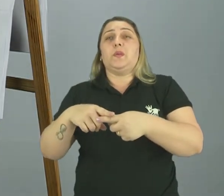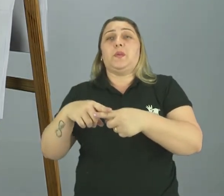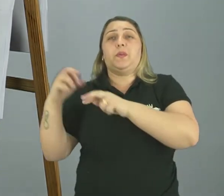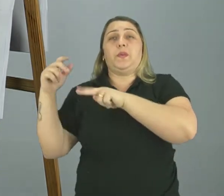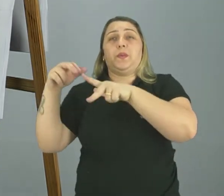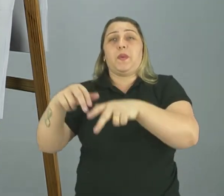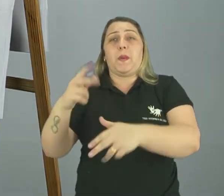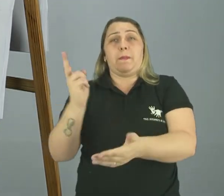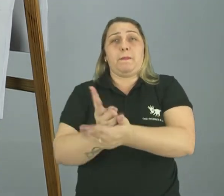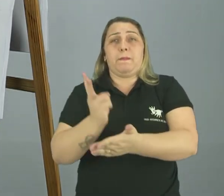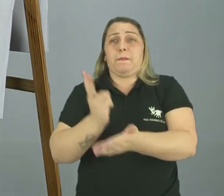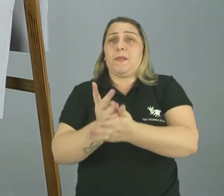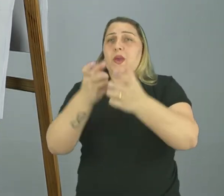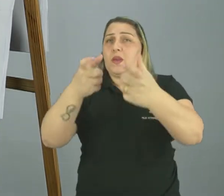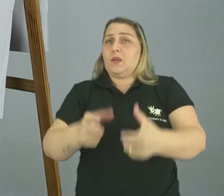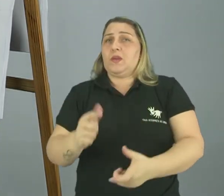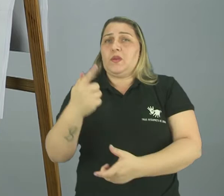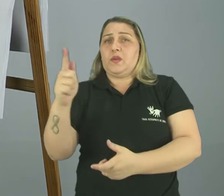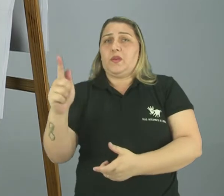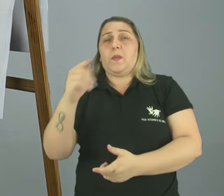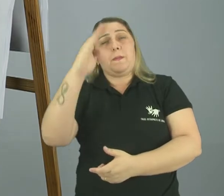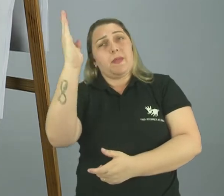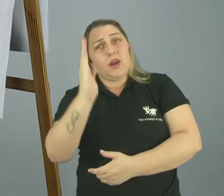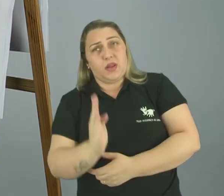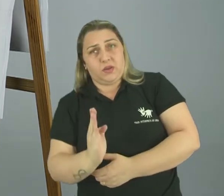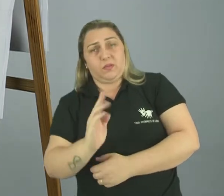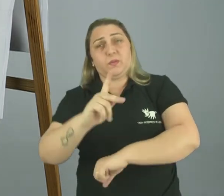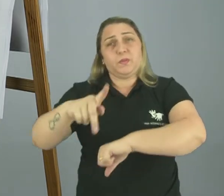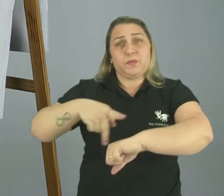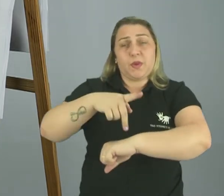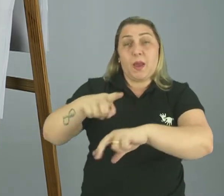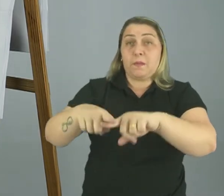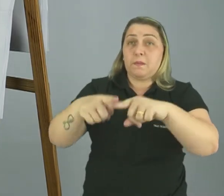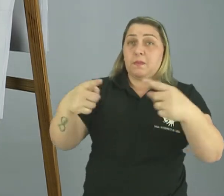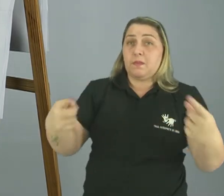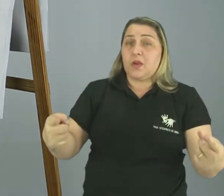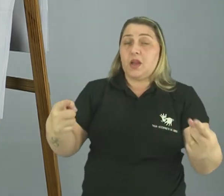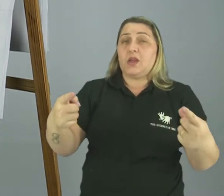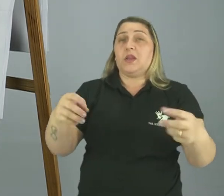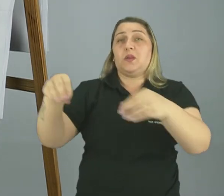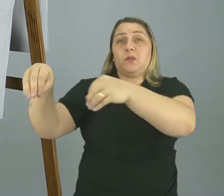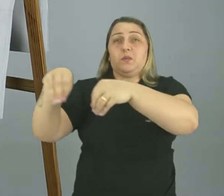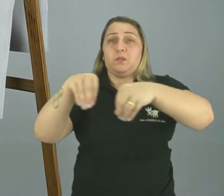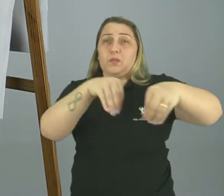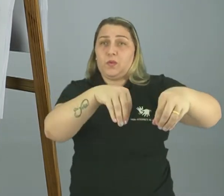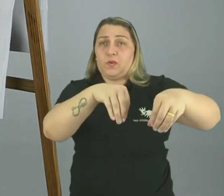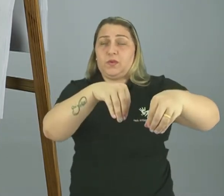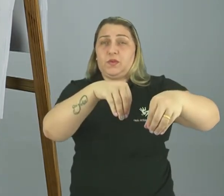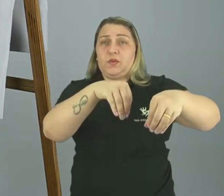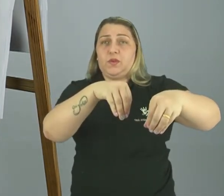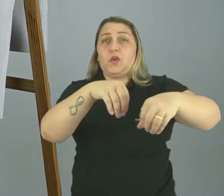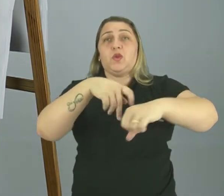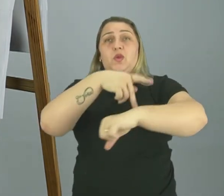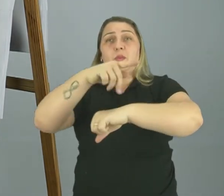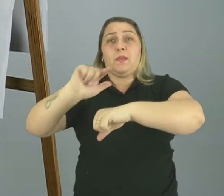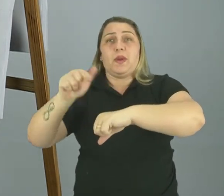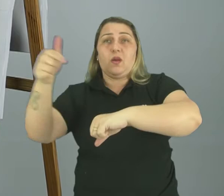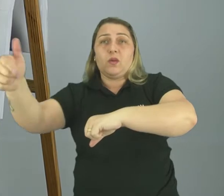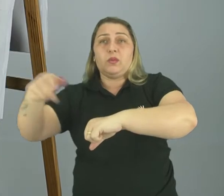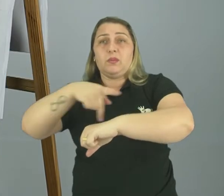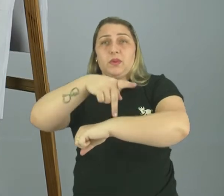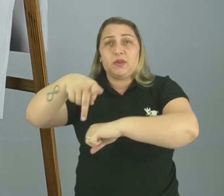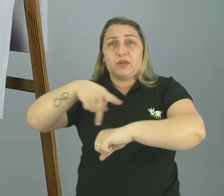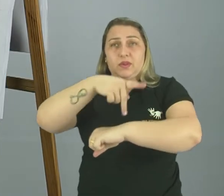dentro de um mesmo espaço geográfico chamado Brasil. Porém, quando eles mudam de um país para o